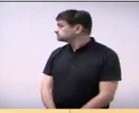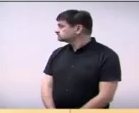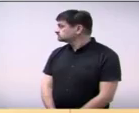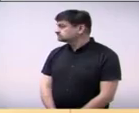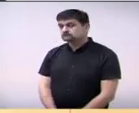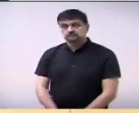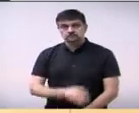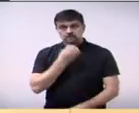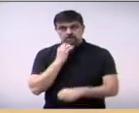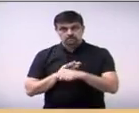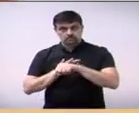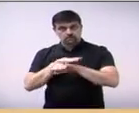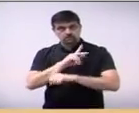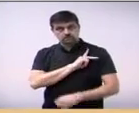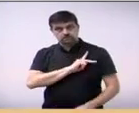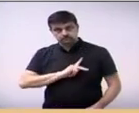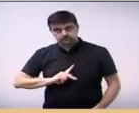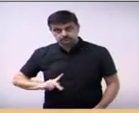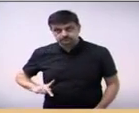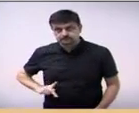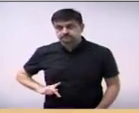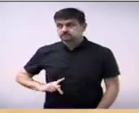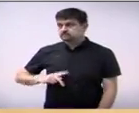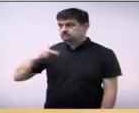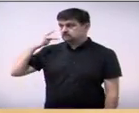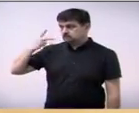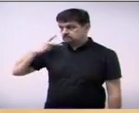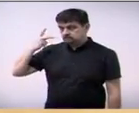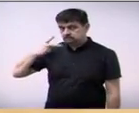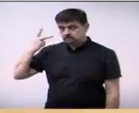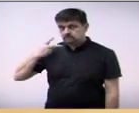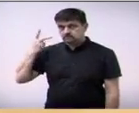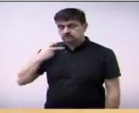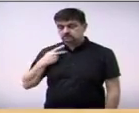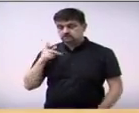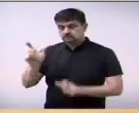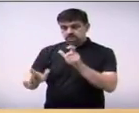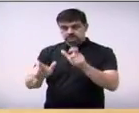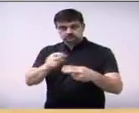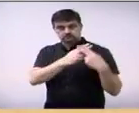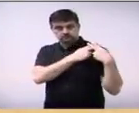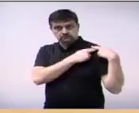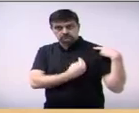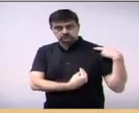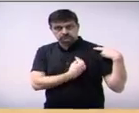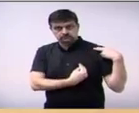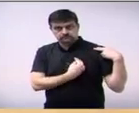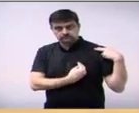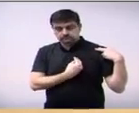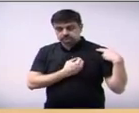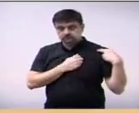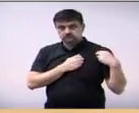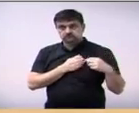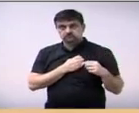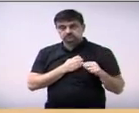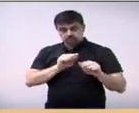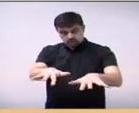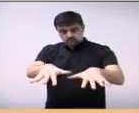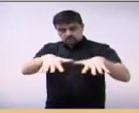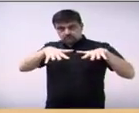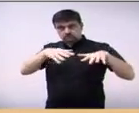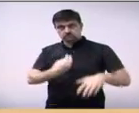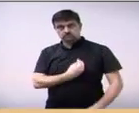Boa noite, presidente, colegas vereadores, autoridades presentes, população que nos assiste aqui